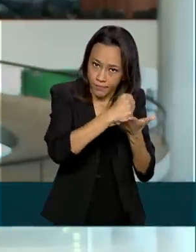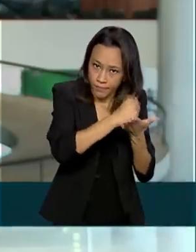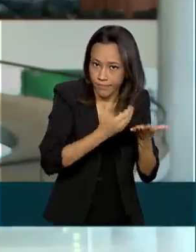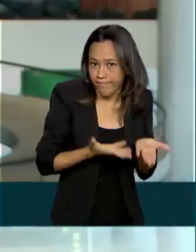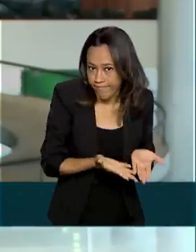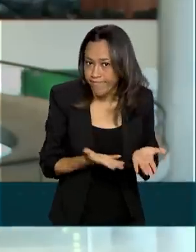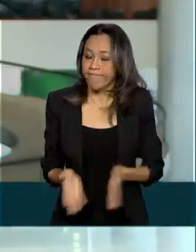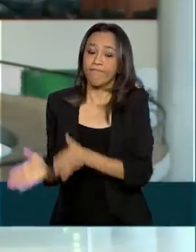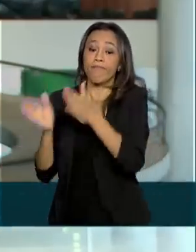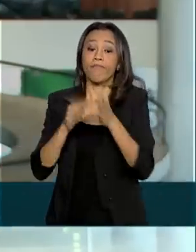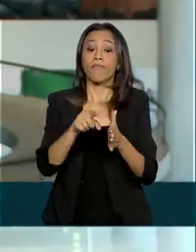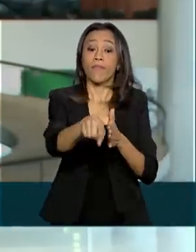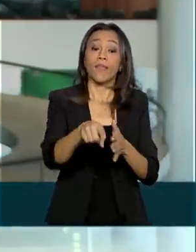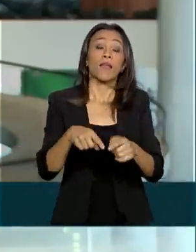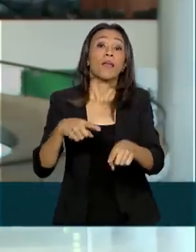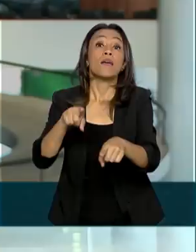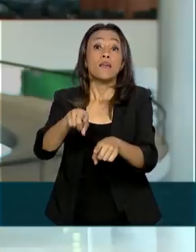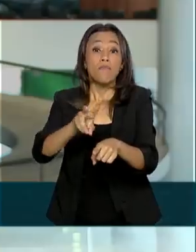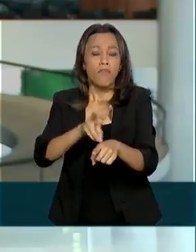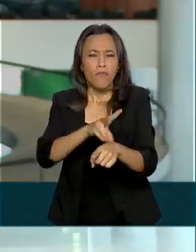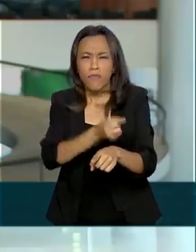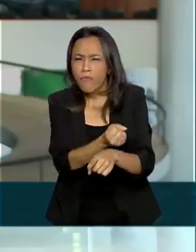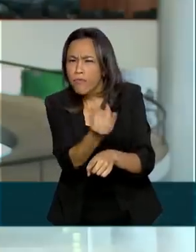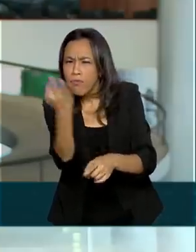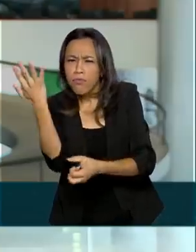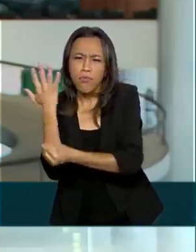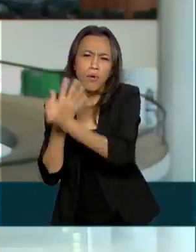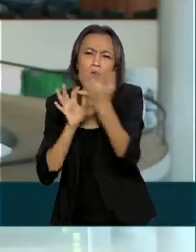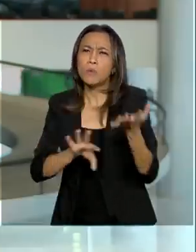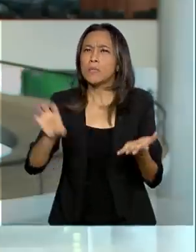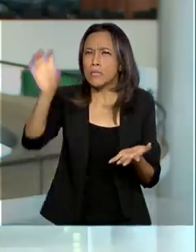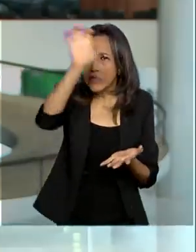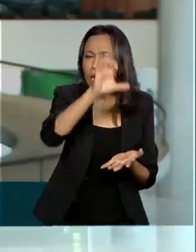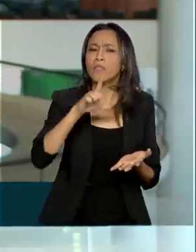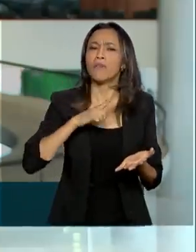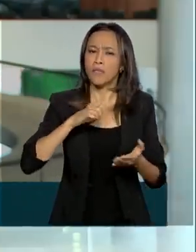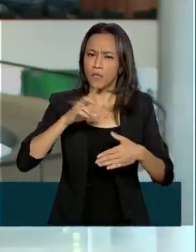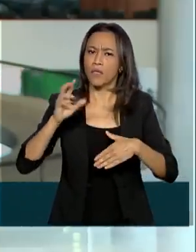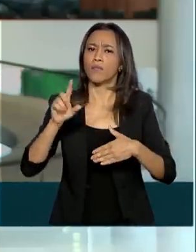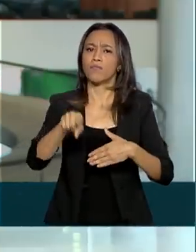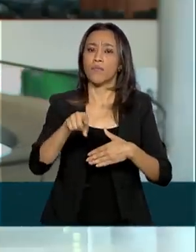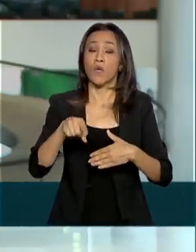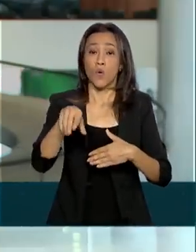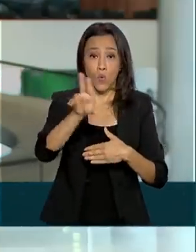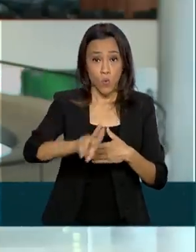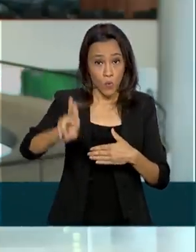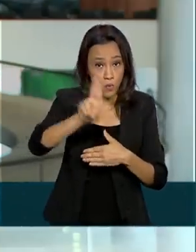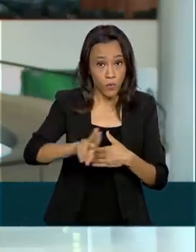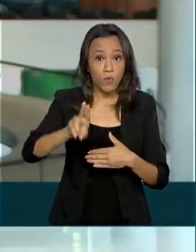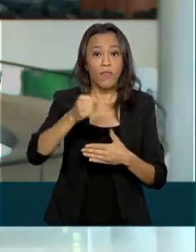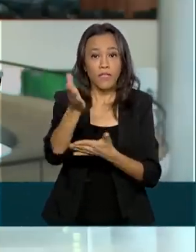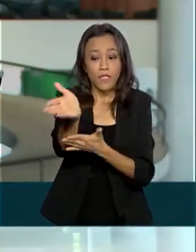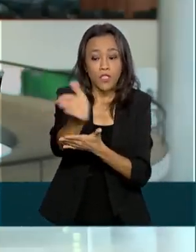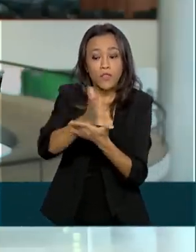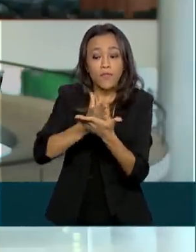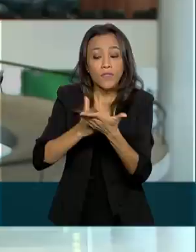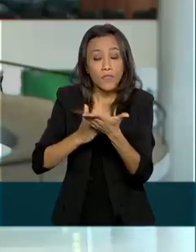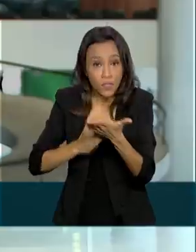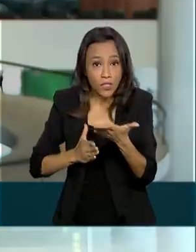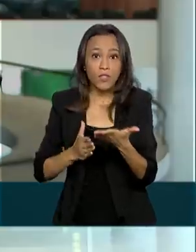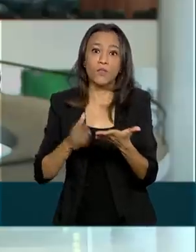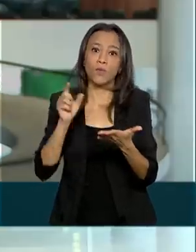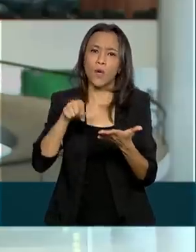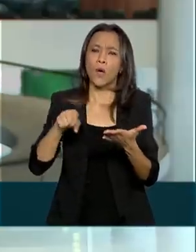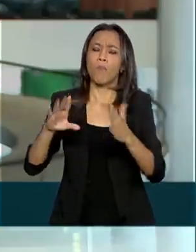inicialmente atingidos pela medida em todos os estados. Os custos do descarte serão divididos pela cadeia